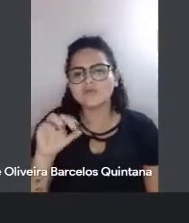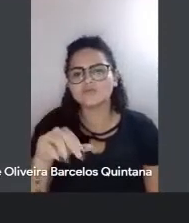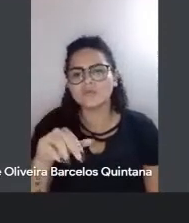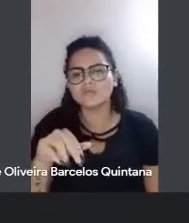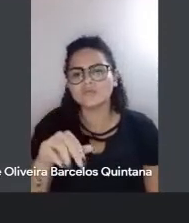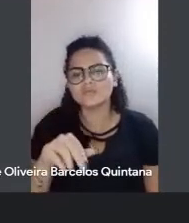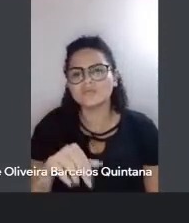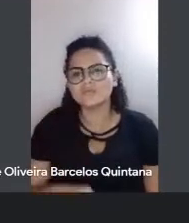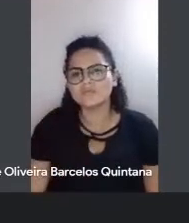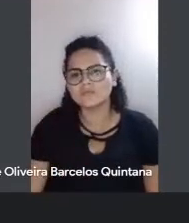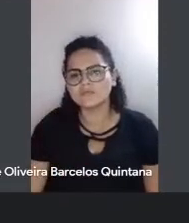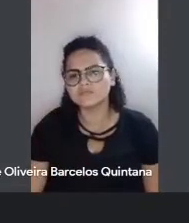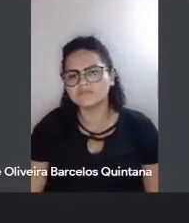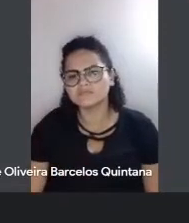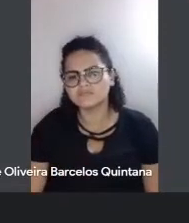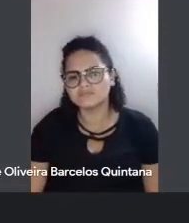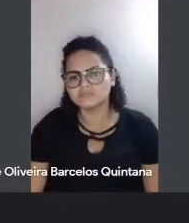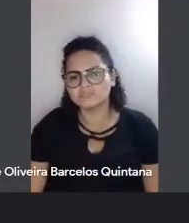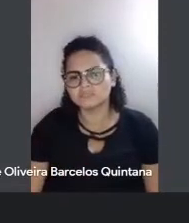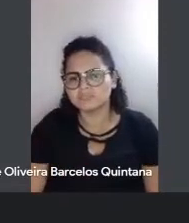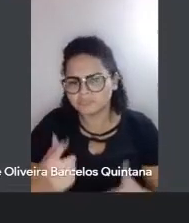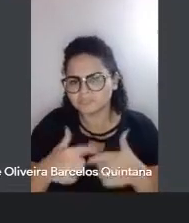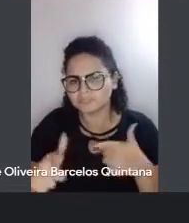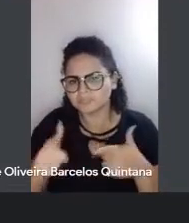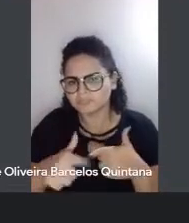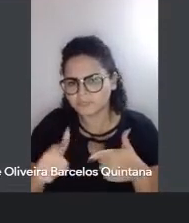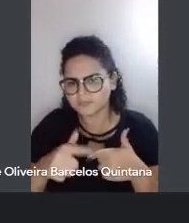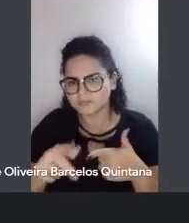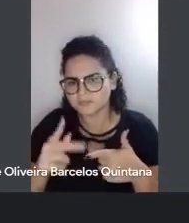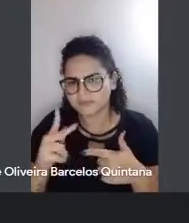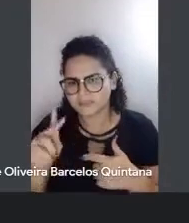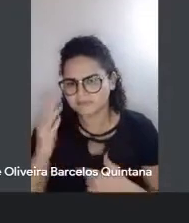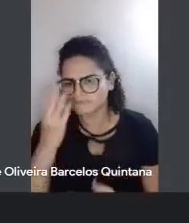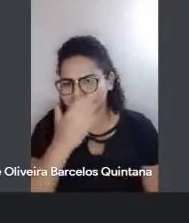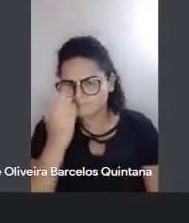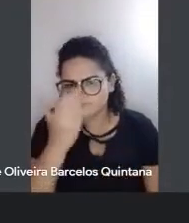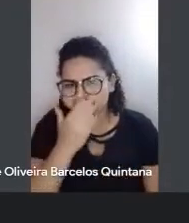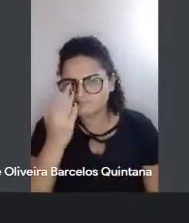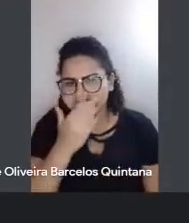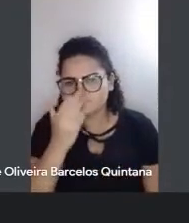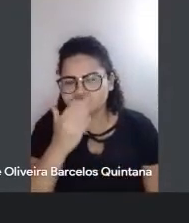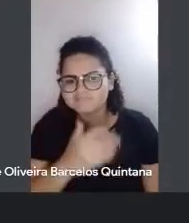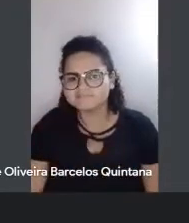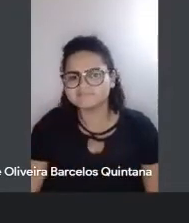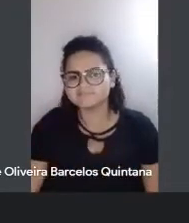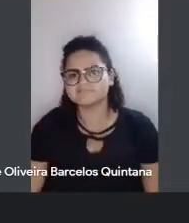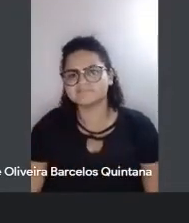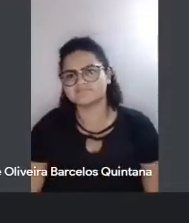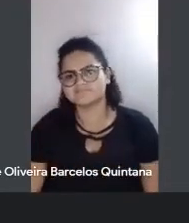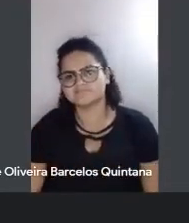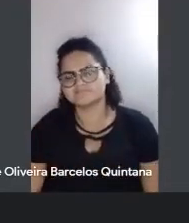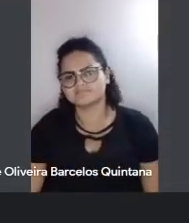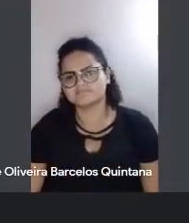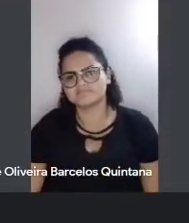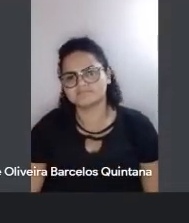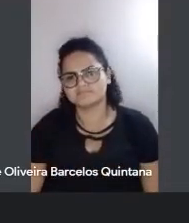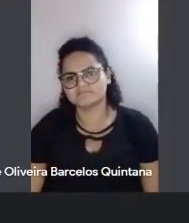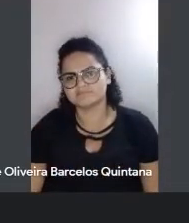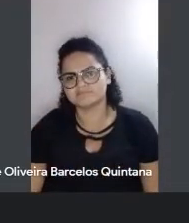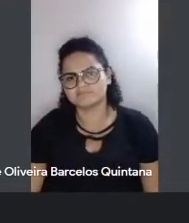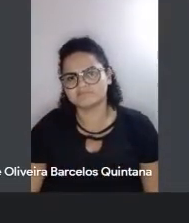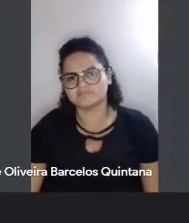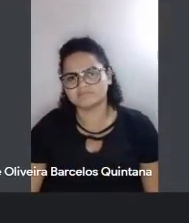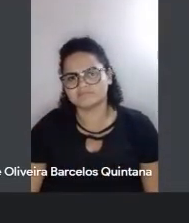Noilton, acho que teve algum problema na imagem, eu não estou conseguindo vê-lo. Vamos resgatar o Noilton,